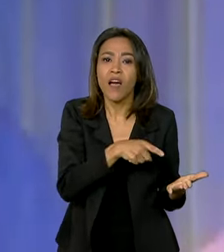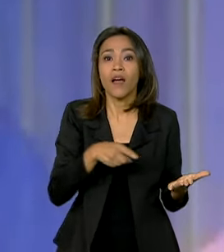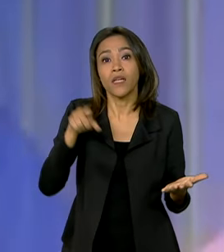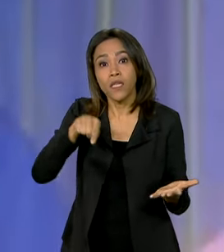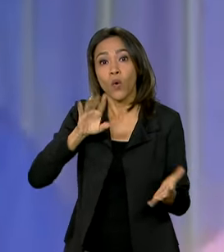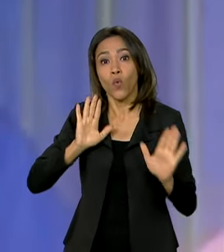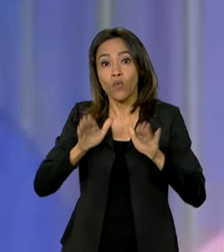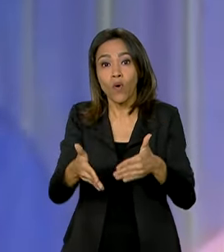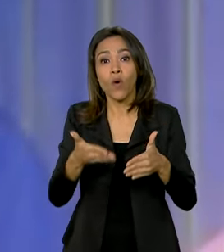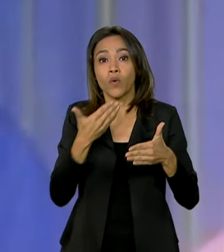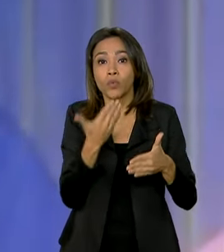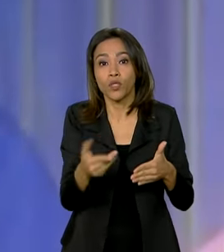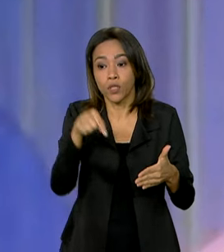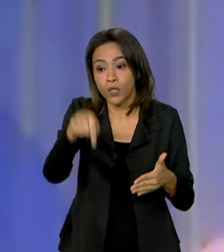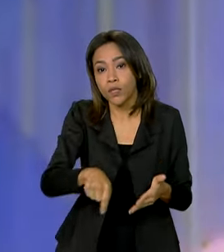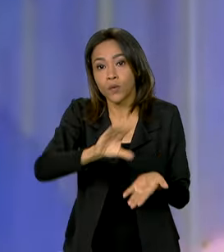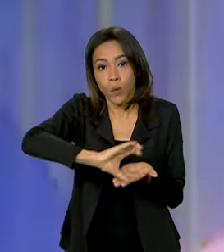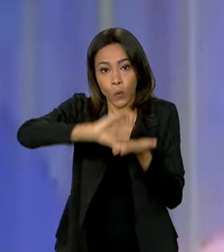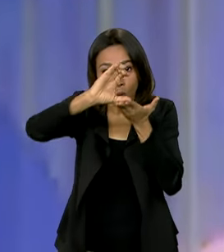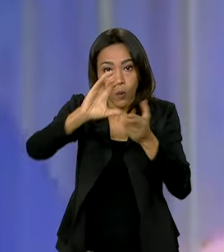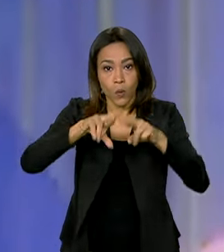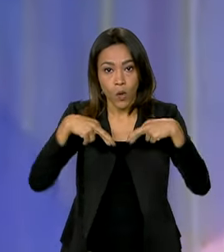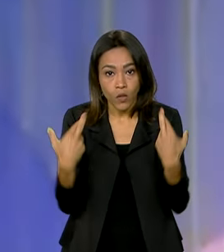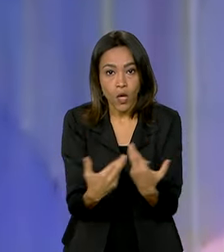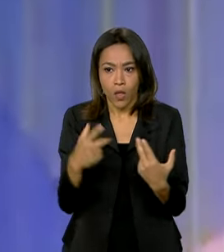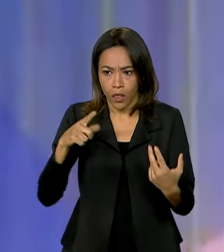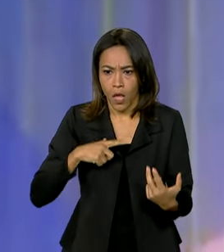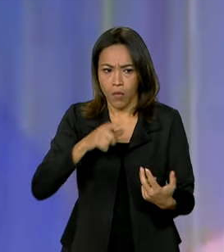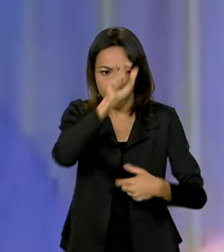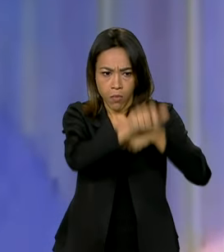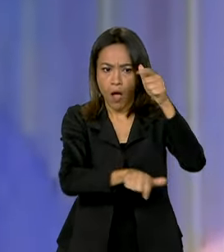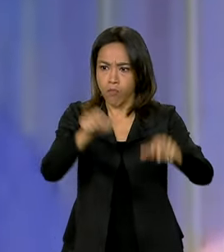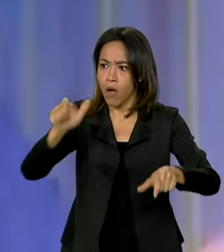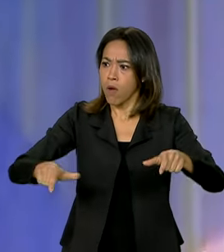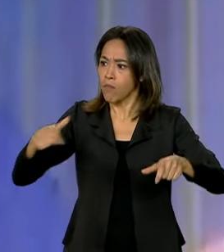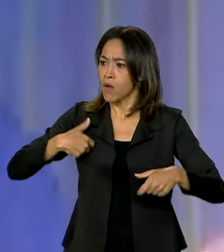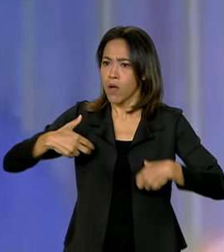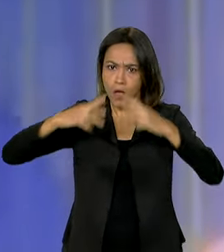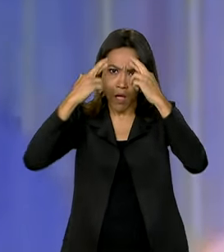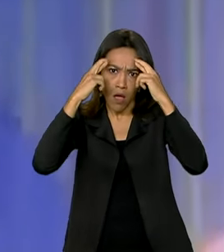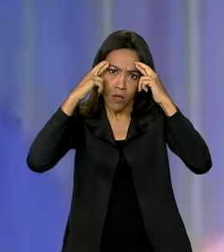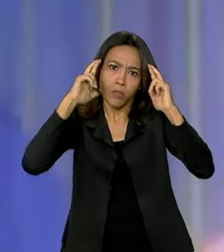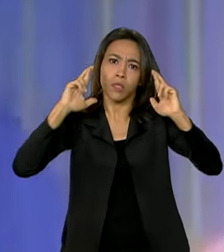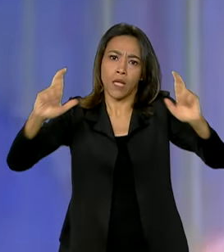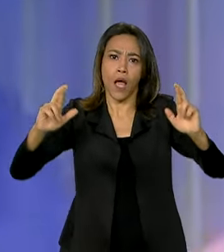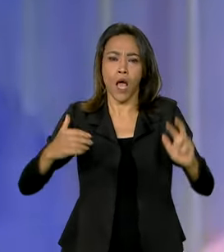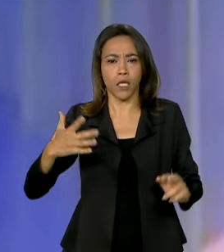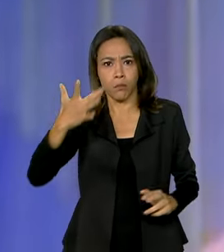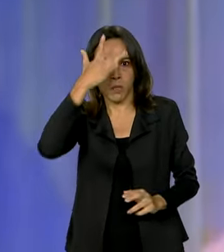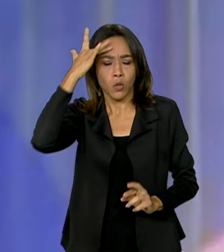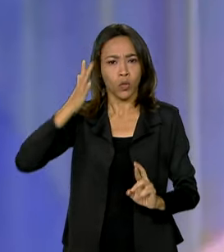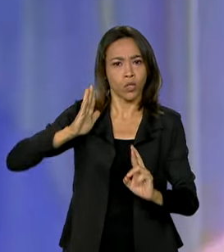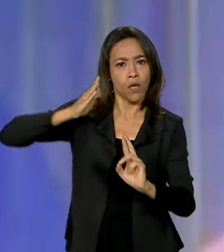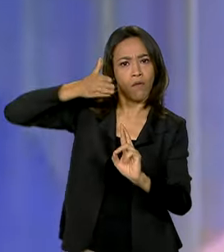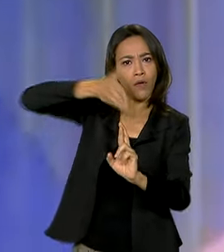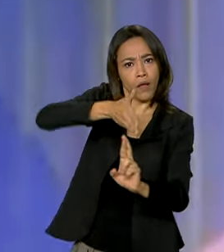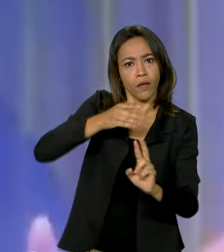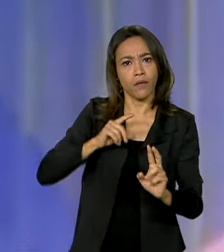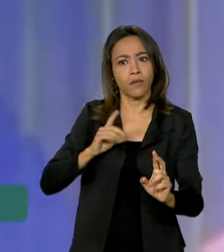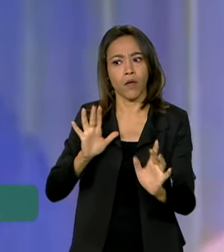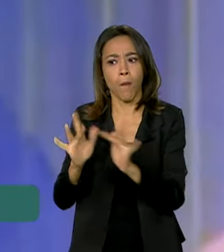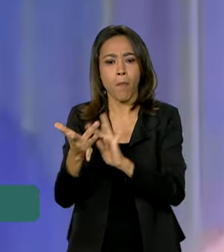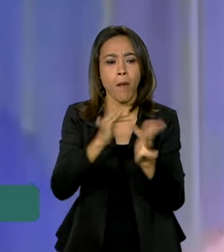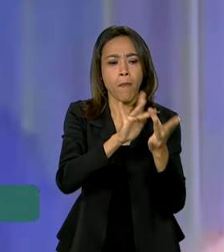pontos que eu diria o Conselhão, porque nós temos pessoas respeitadas, renomadas, com uma rede de contato, de